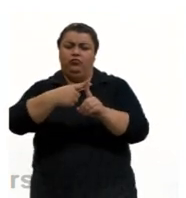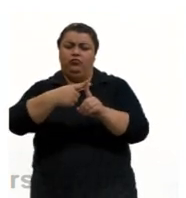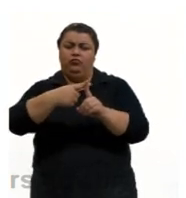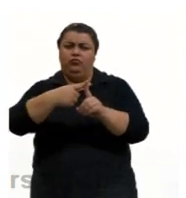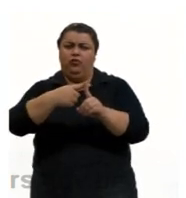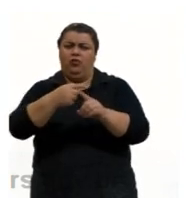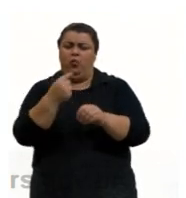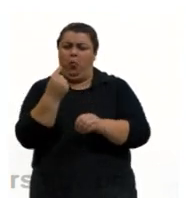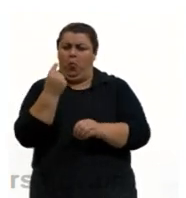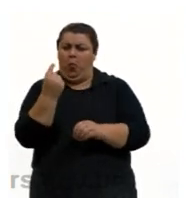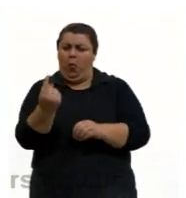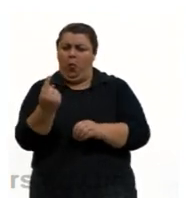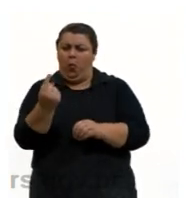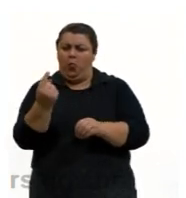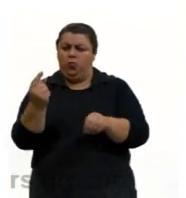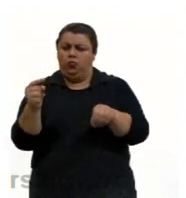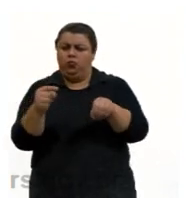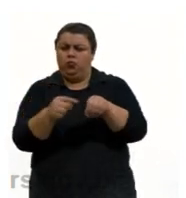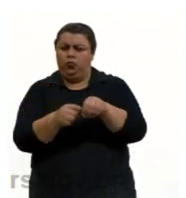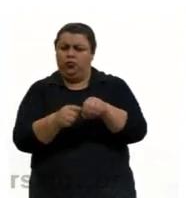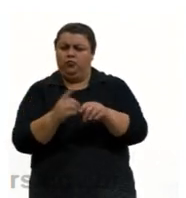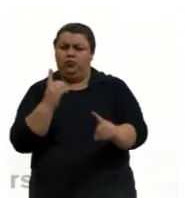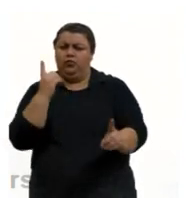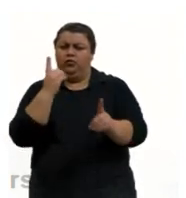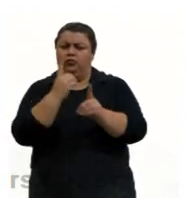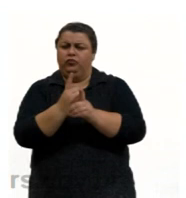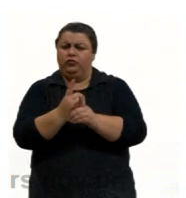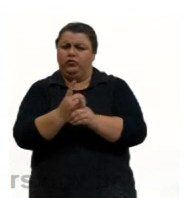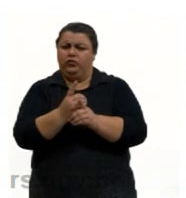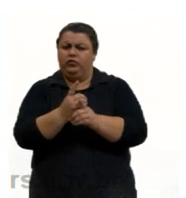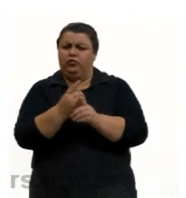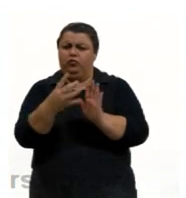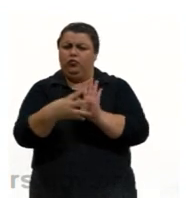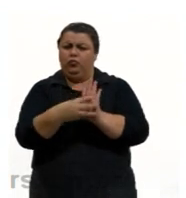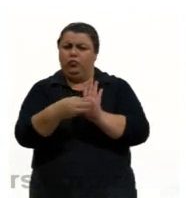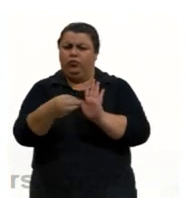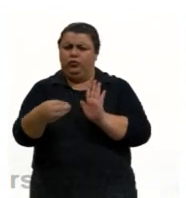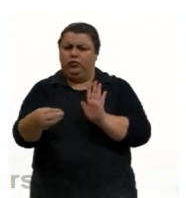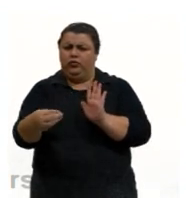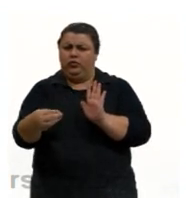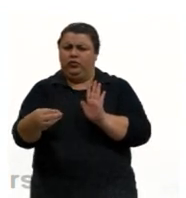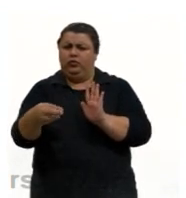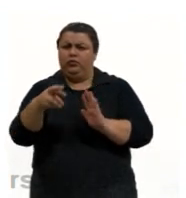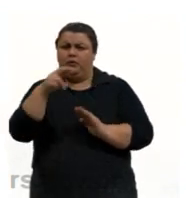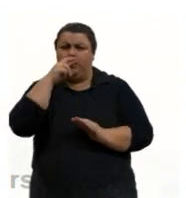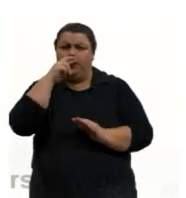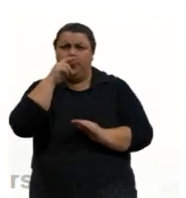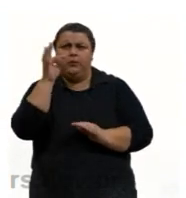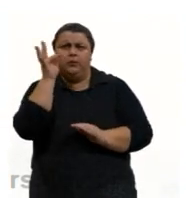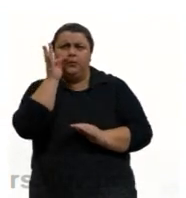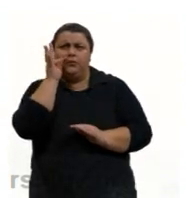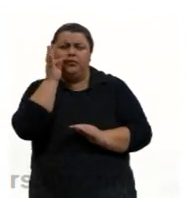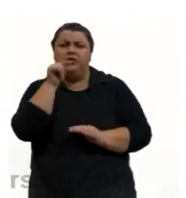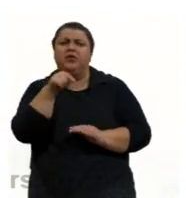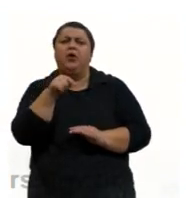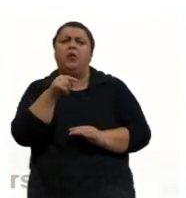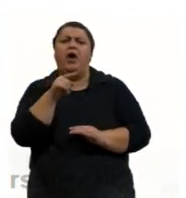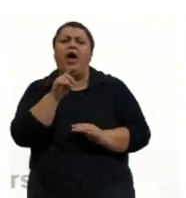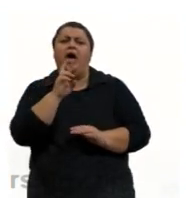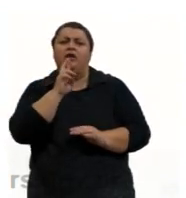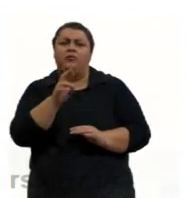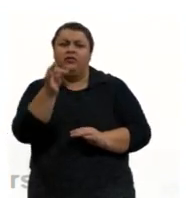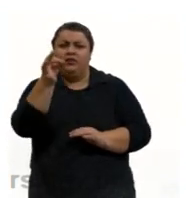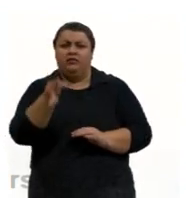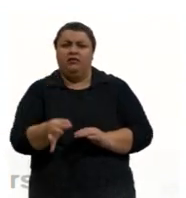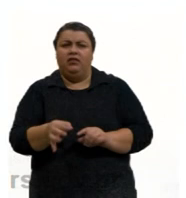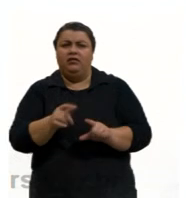O núcleo e a eletrosfera foi uma descoberta, uma evolução no modelo atômico de Rutherford, não de Thomson. Então, realmente, a alternativa